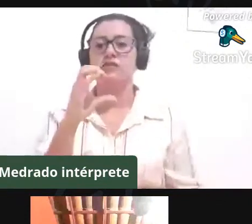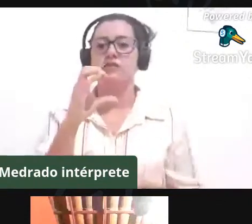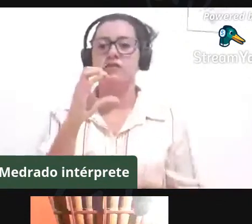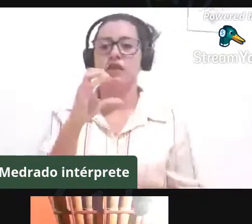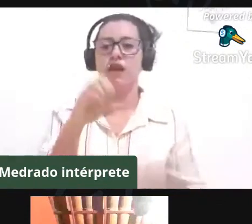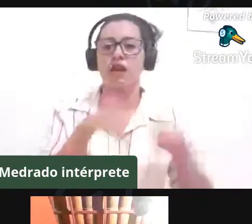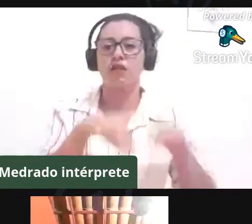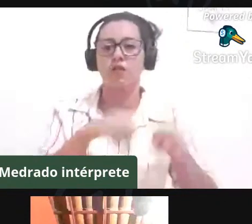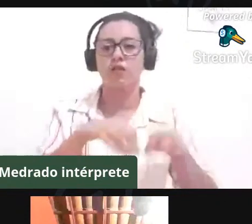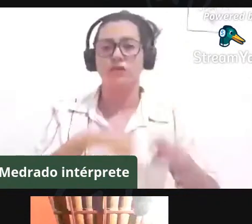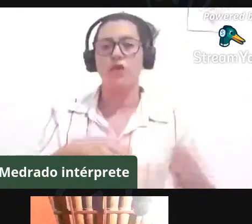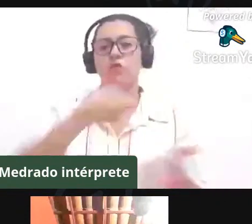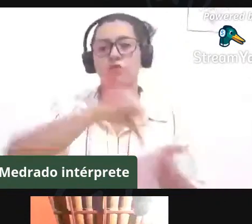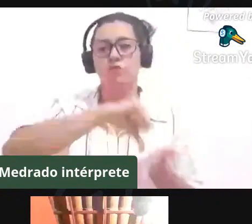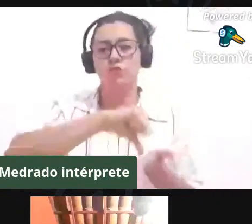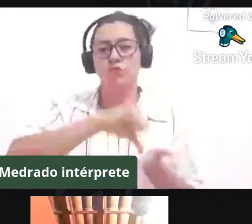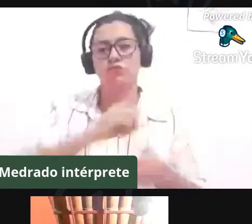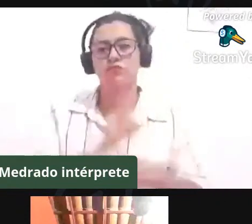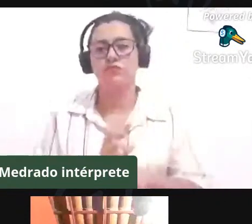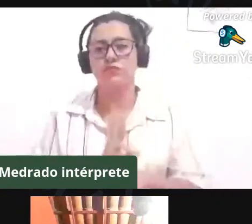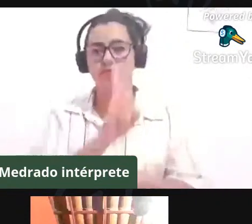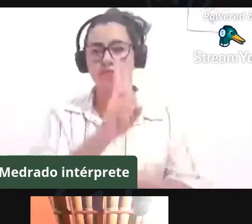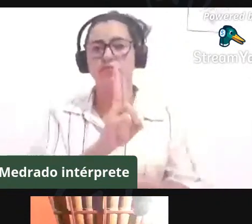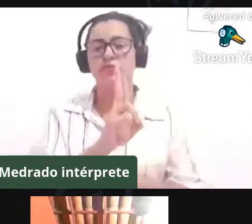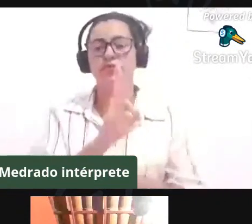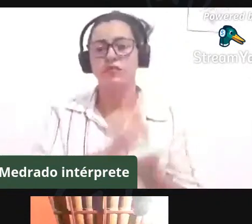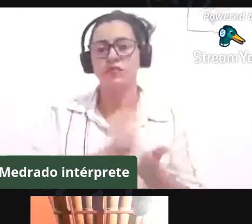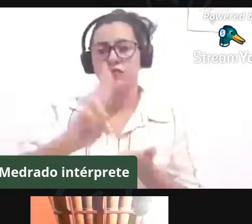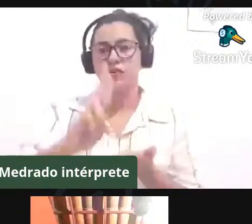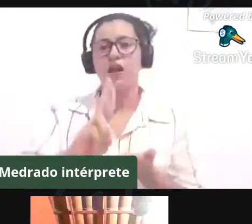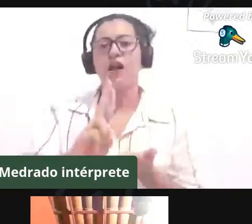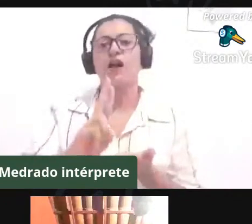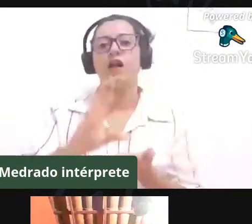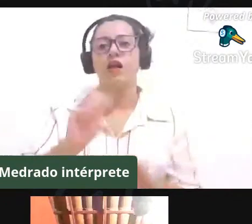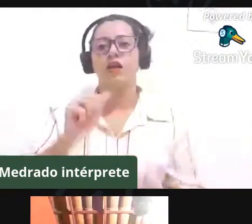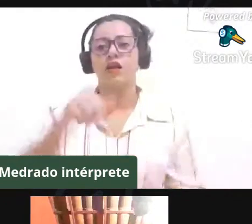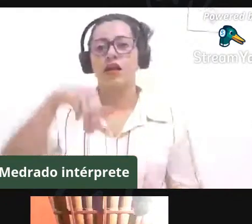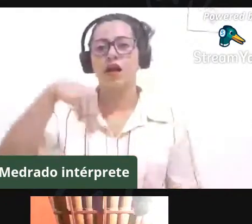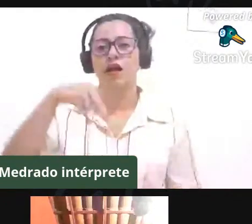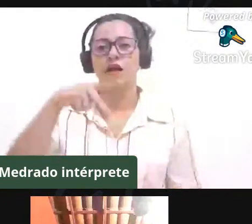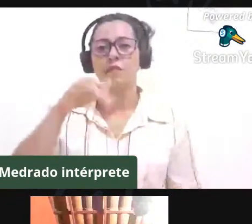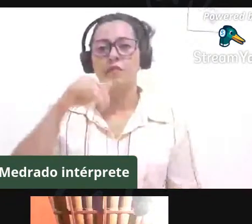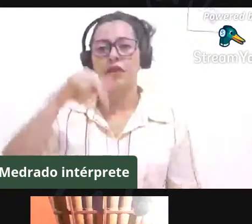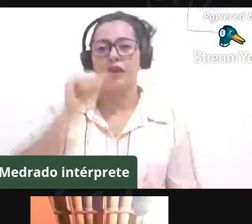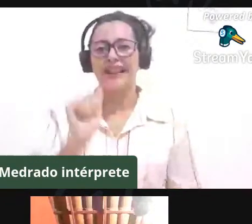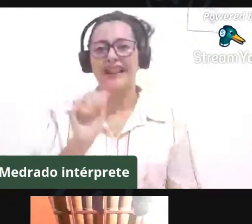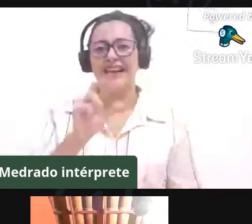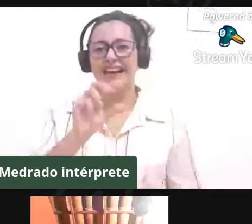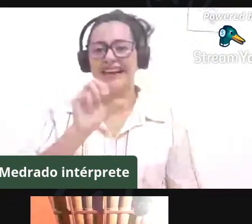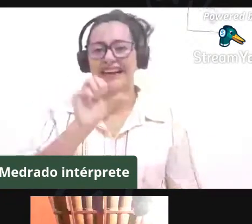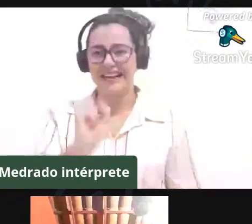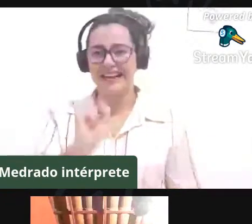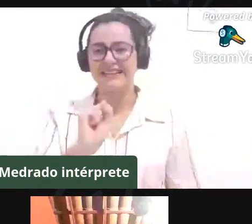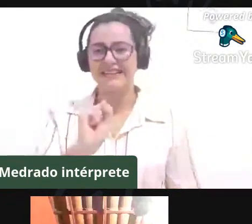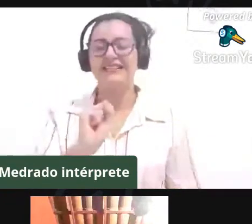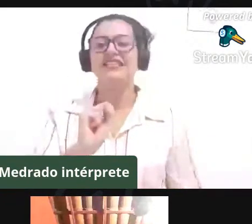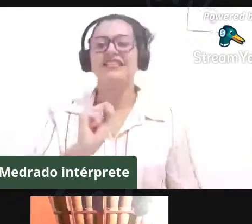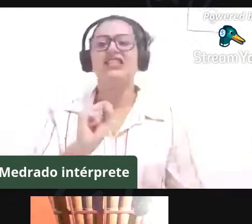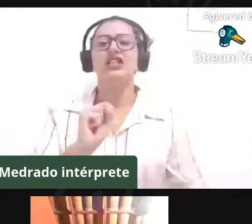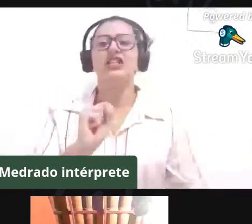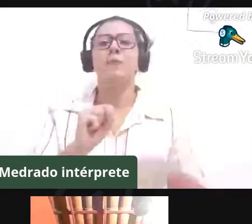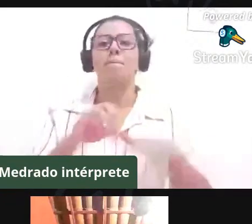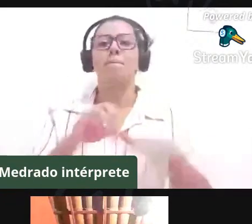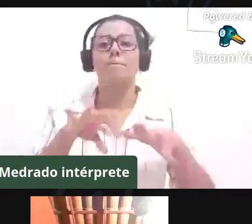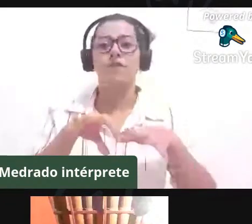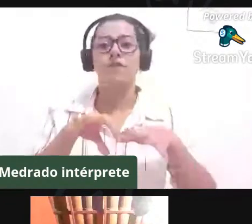Doutor em Ciências Sociais da Universidade Estadual de Campinas, licenciado em Ciências Sociais, bacharel em Sociologia e mestre em Geografia pela